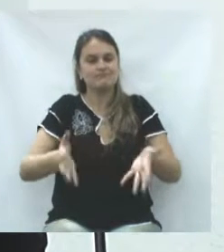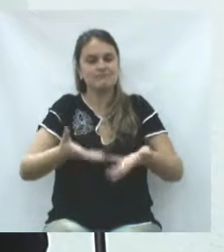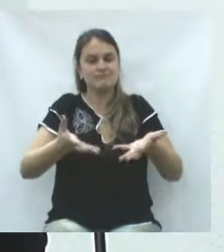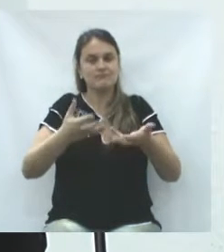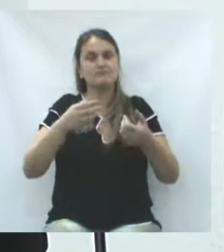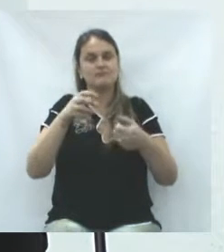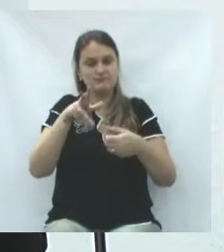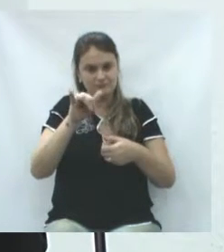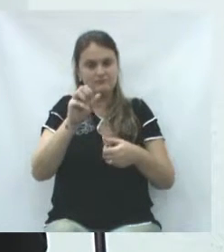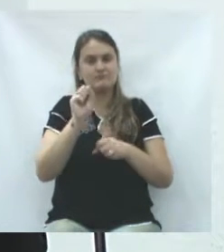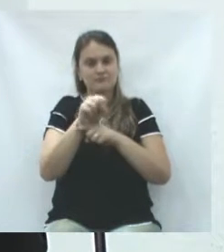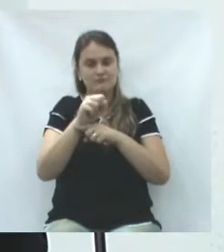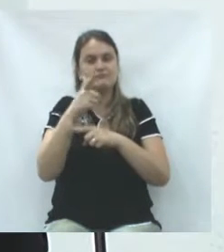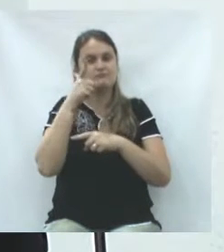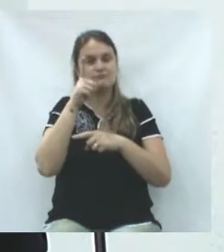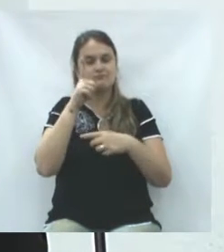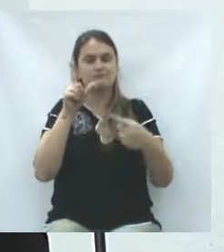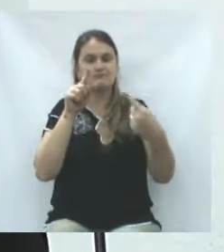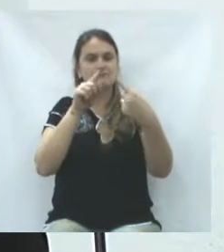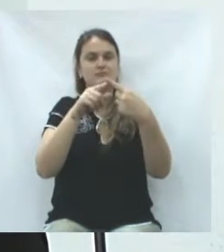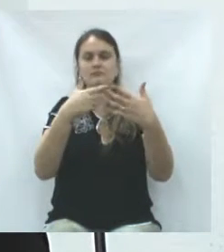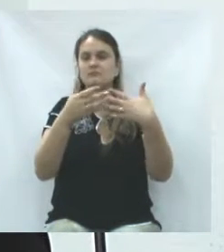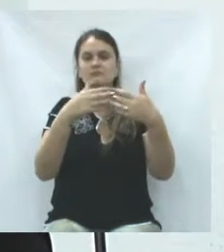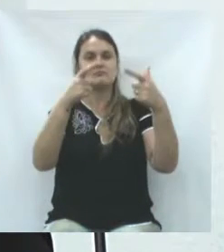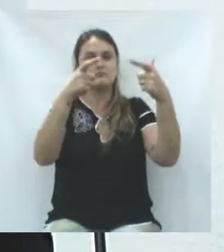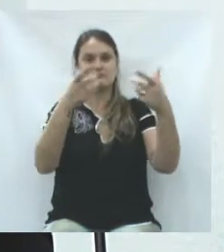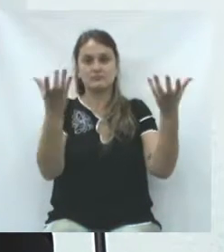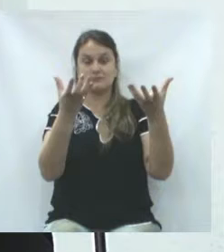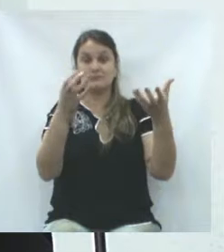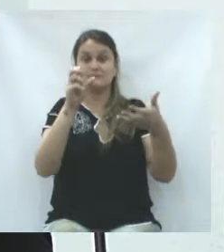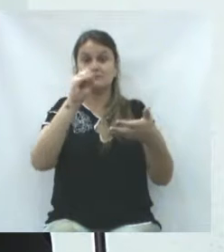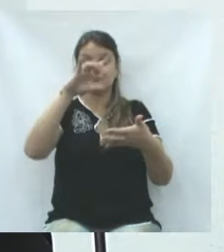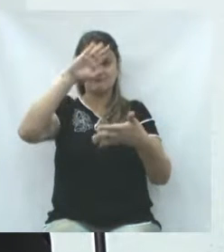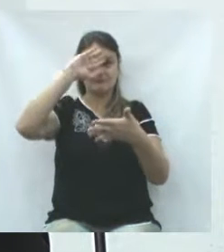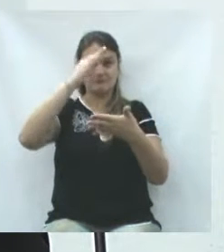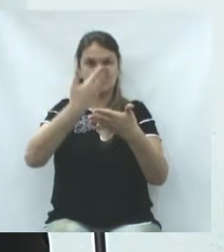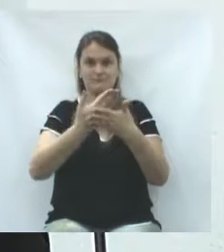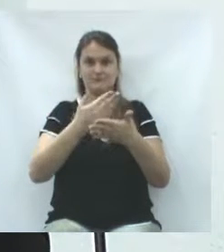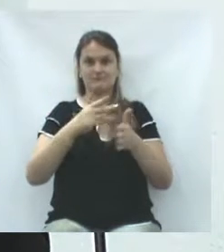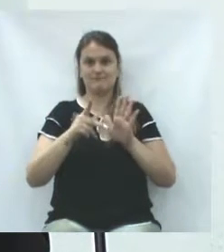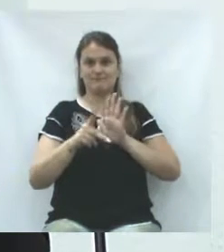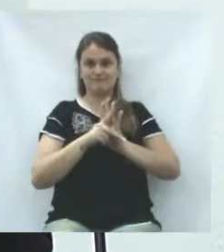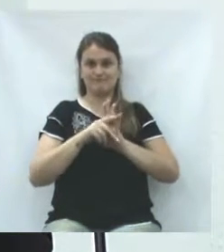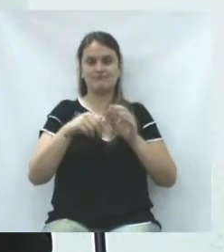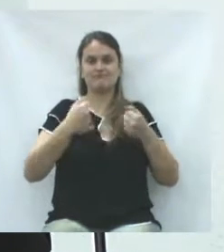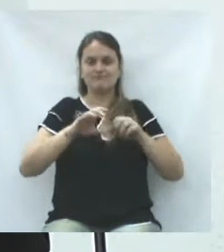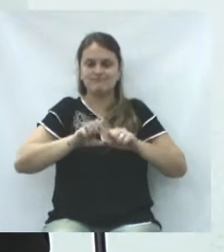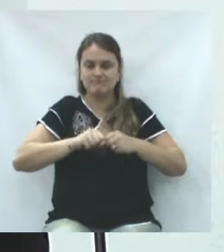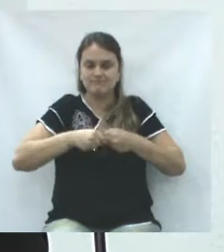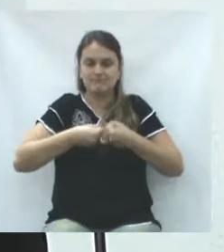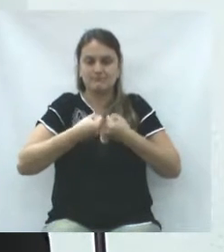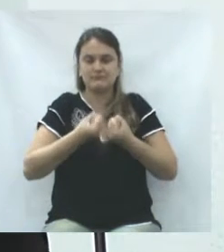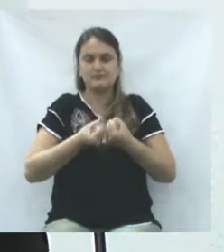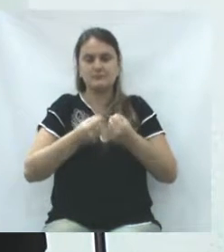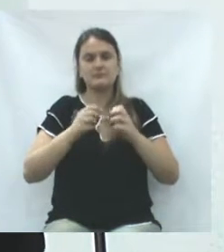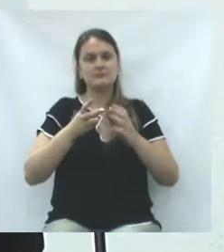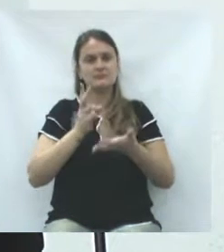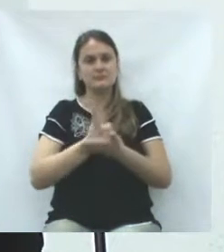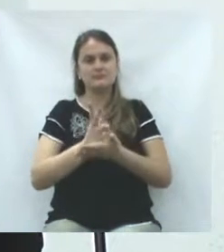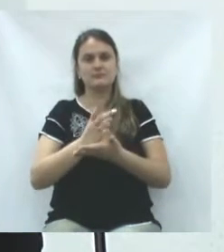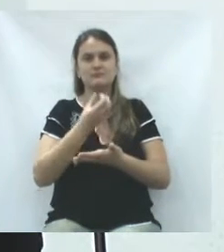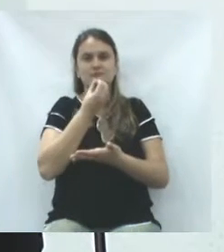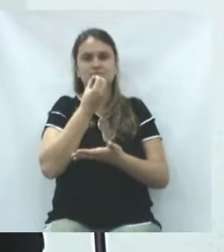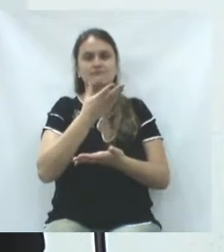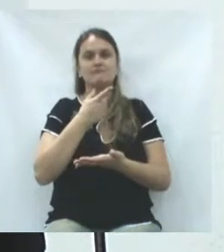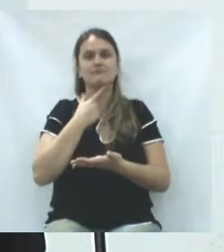que eu teria condições de alcançar o espaço que quisesse, se eu confiasse em mim e me esforçasse com toda